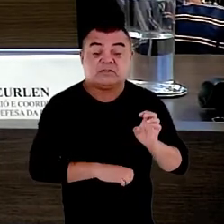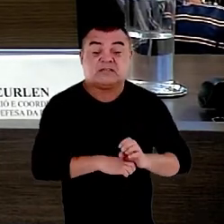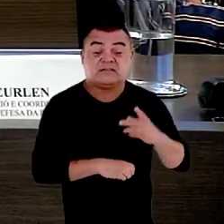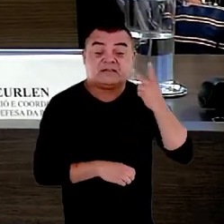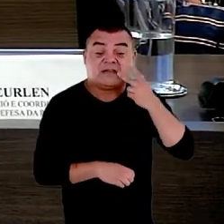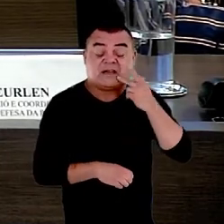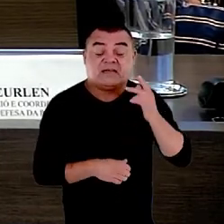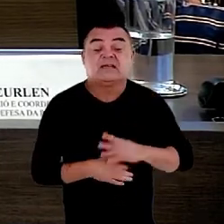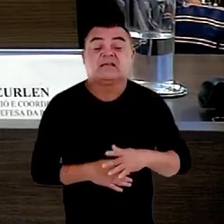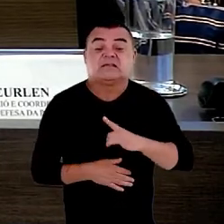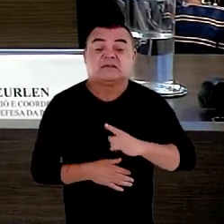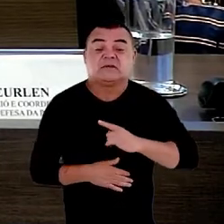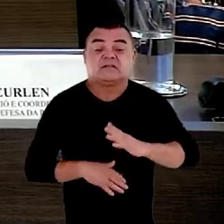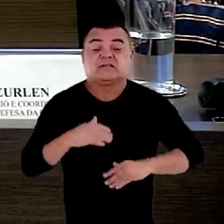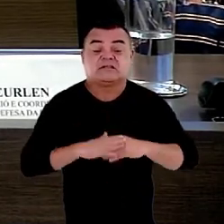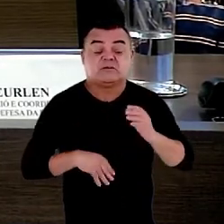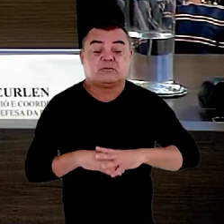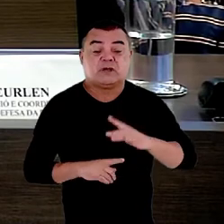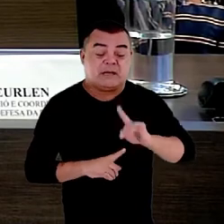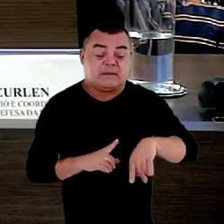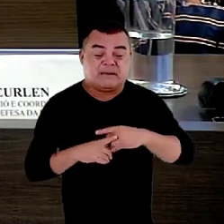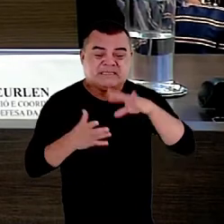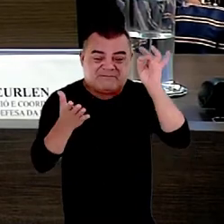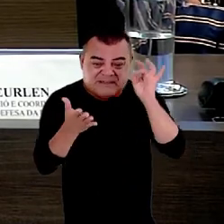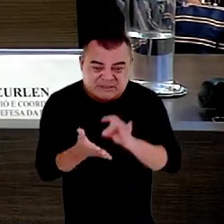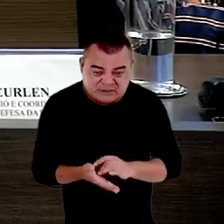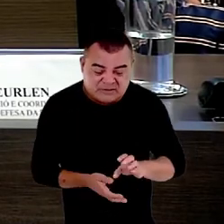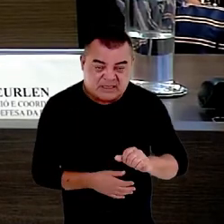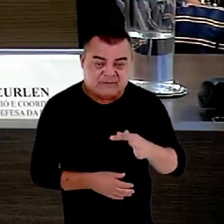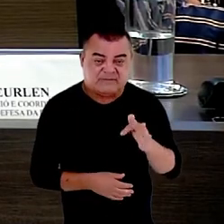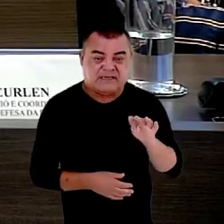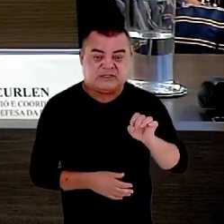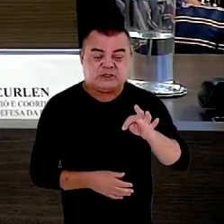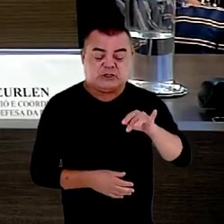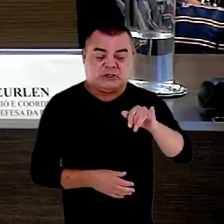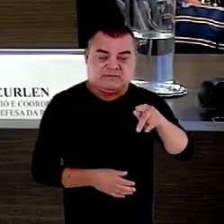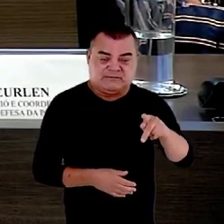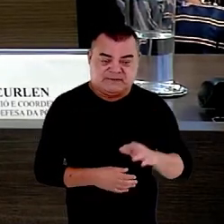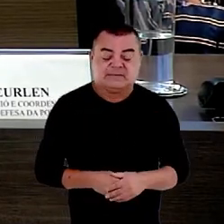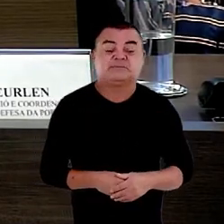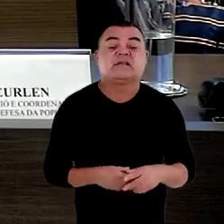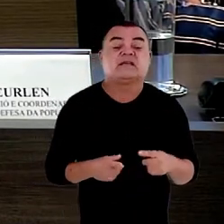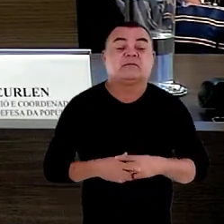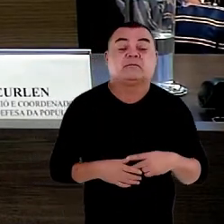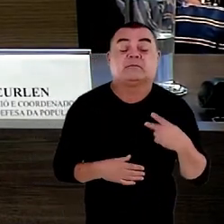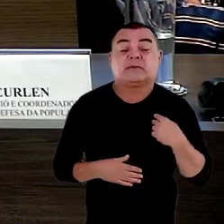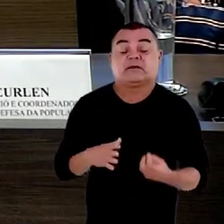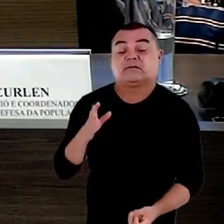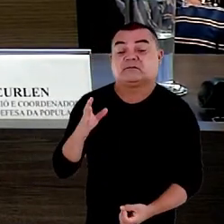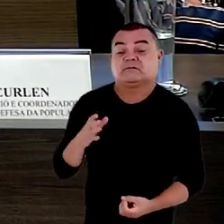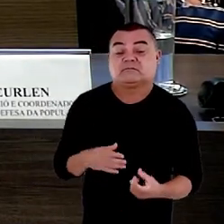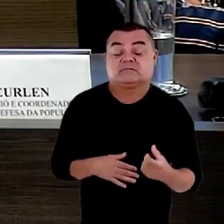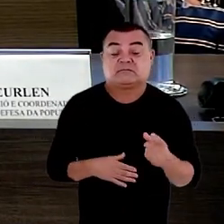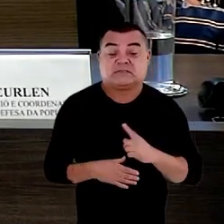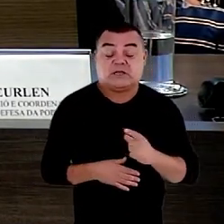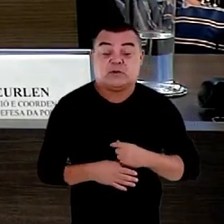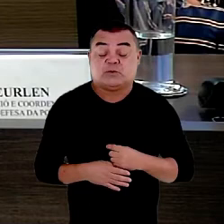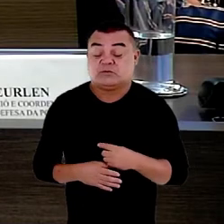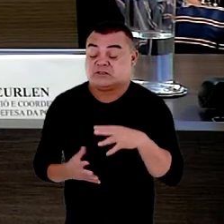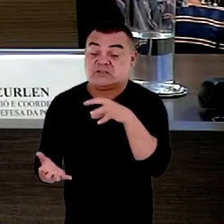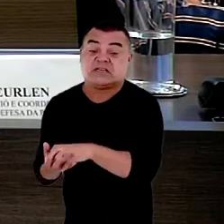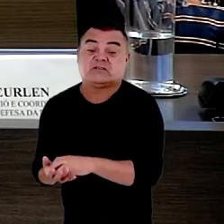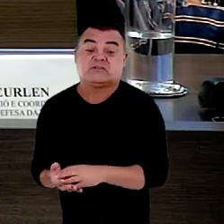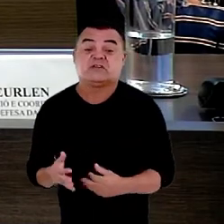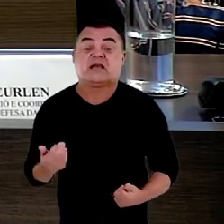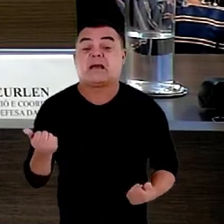tenha uma atuação mais efetiva para além do que já vem tendo hoje para além da atuação de um centro de apoio de uma promotoria com uma promotora muito dedicada com a doutora